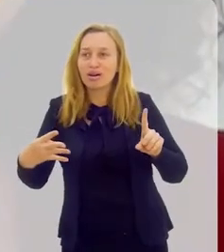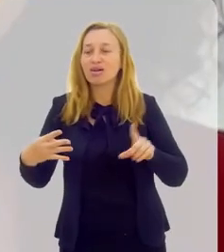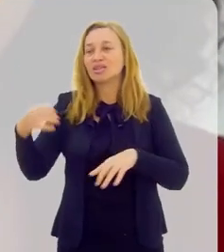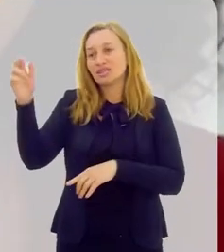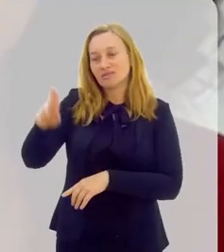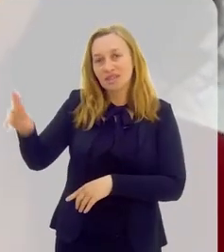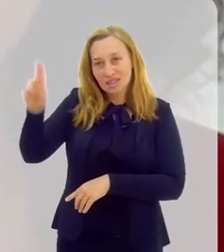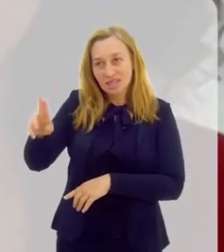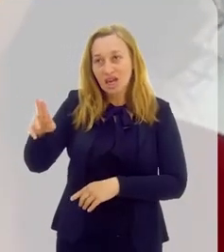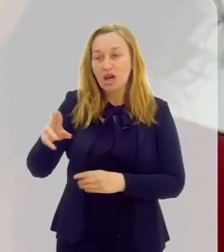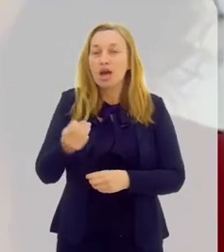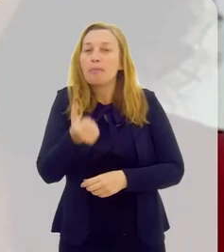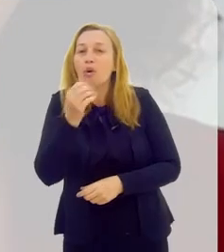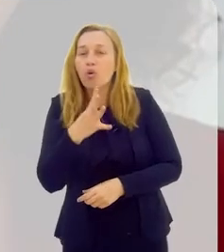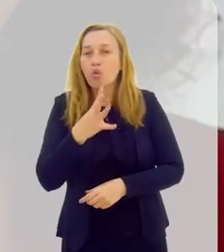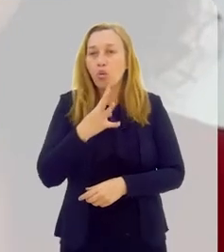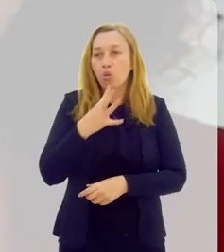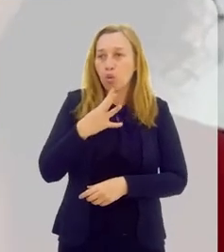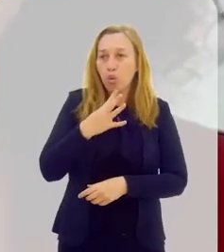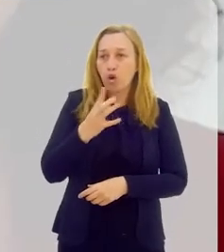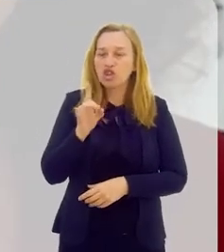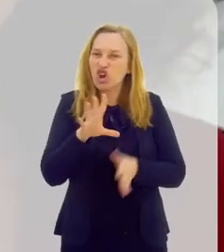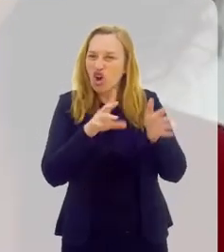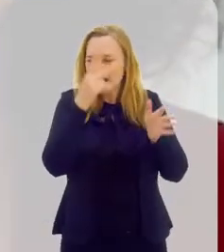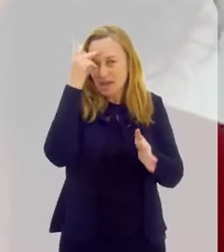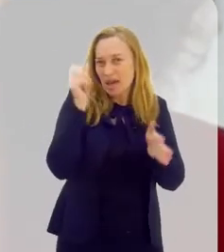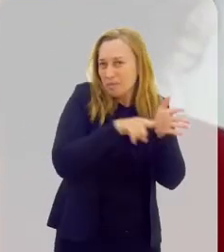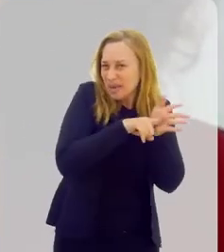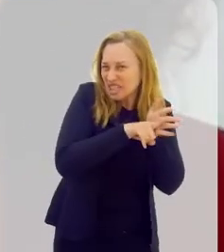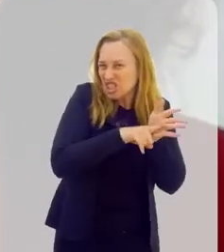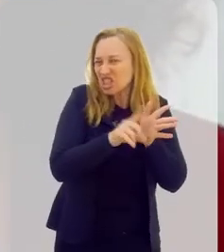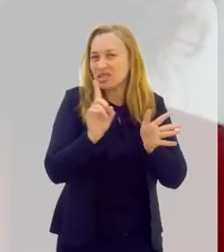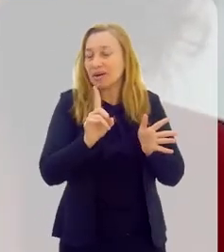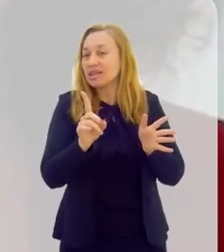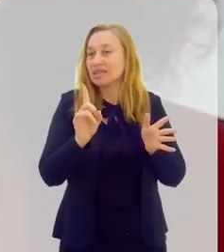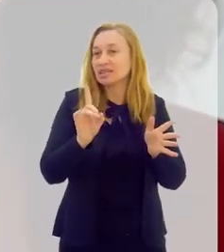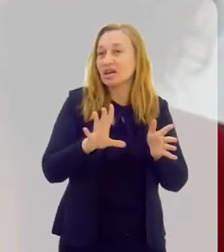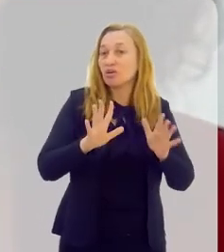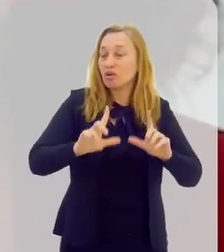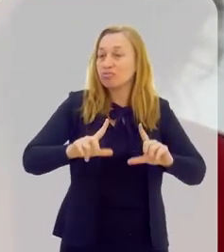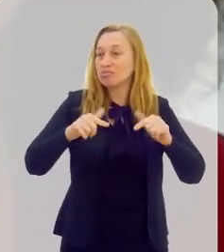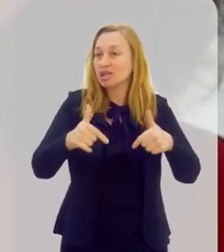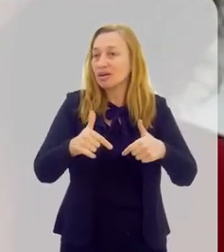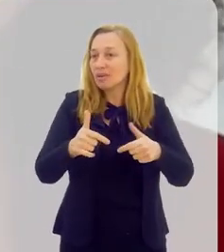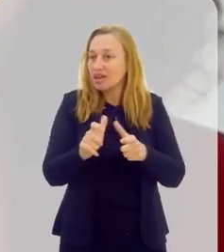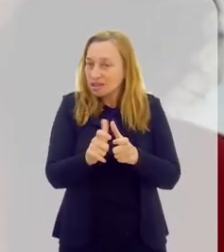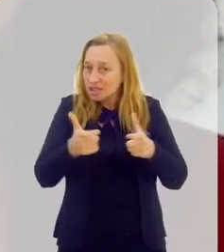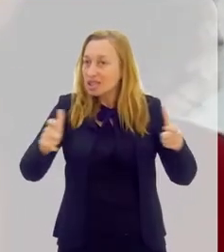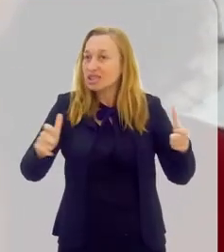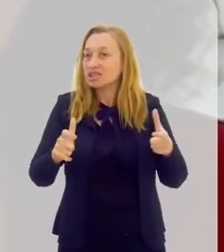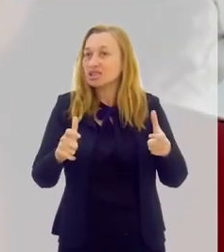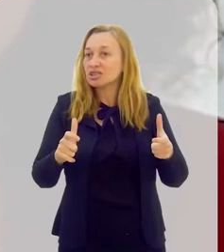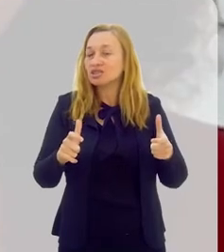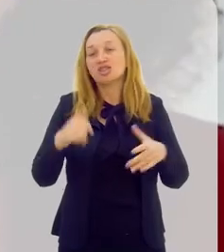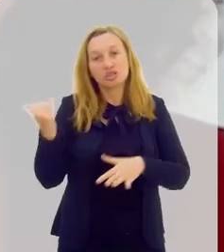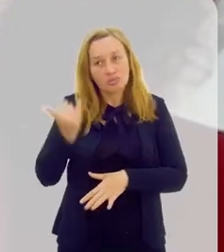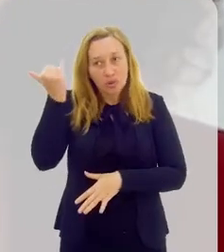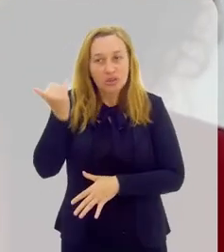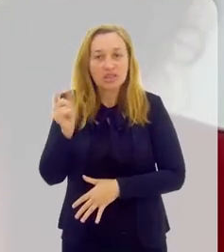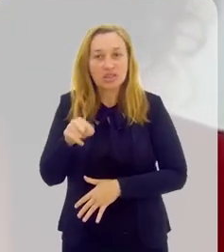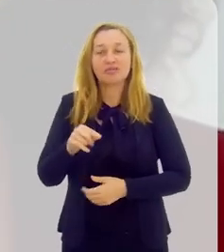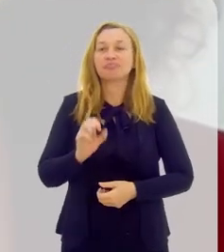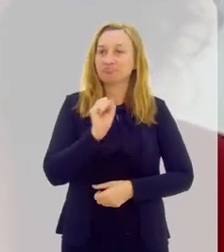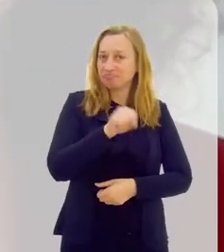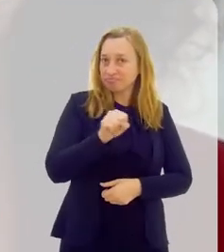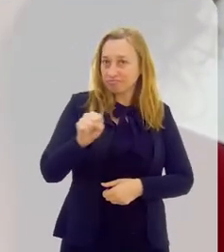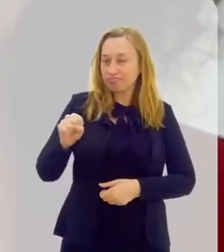trabalho de extensão das universidades, que é pouco conhecido, às vezes pensa-se só em pesquisa quando se fala em universidade, mas há uma atuação territorial